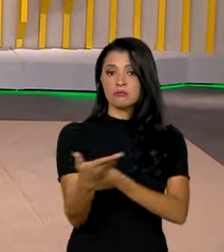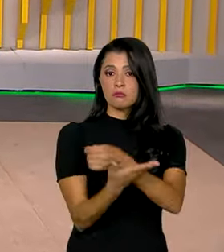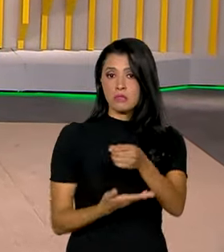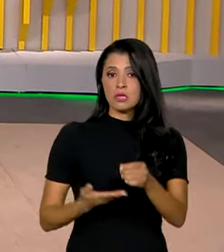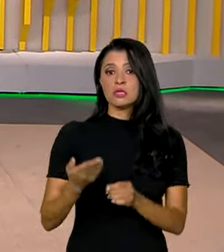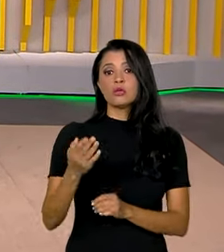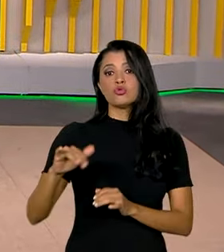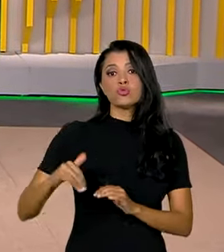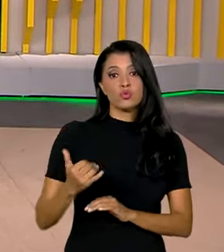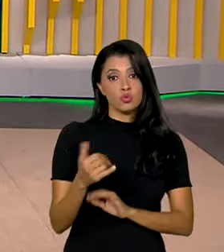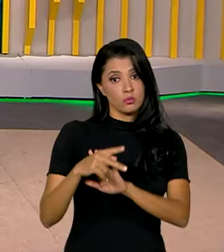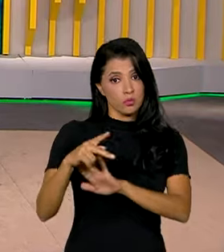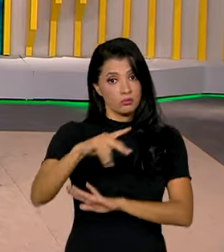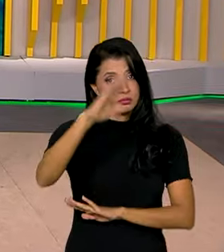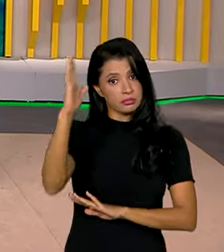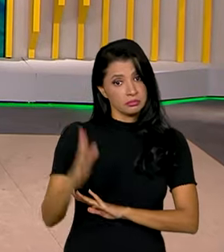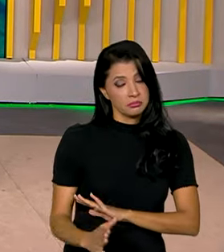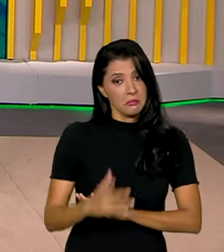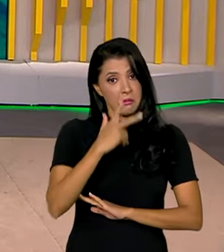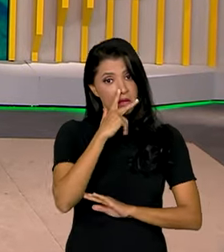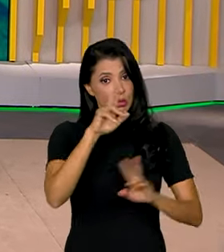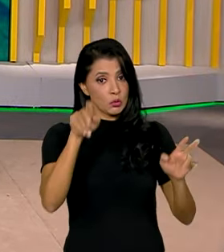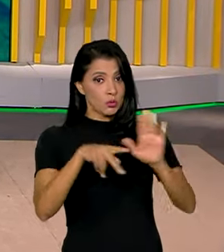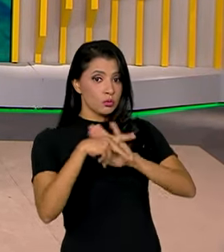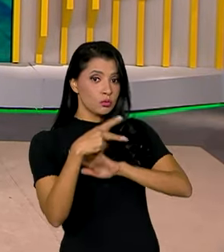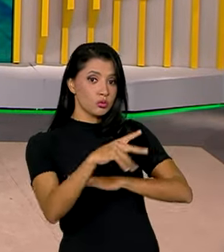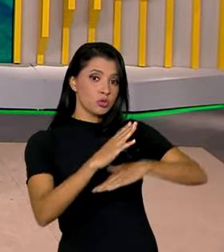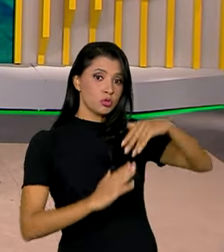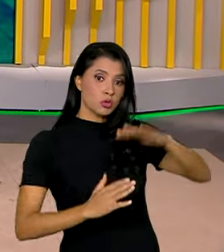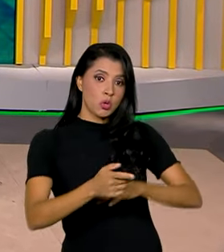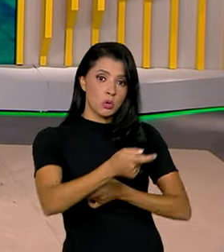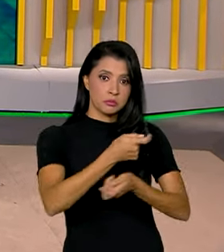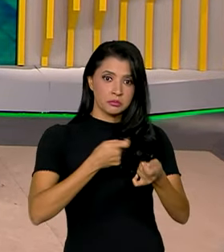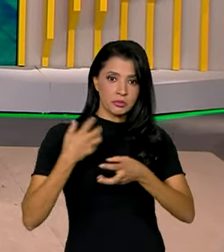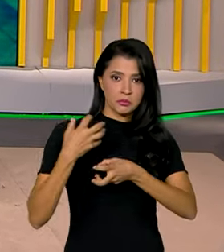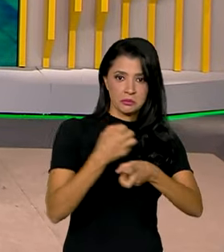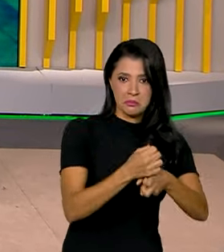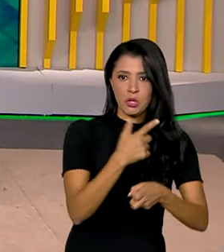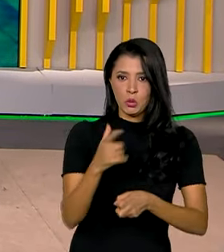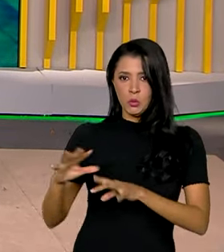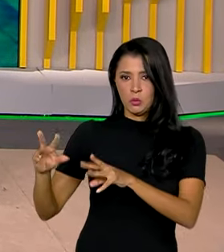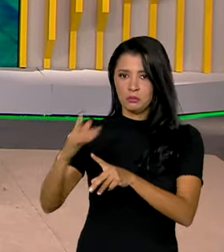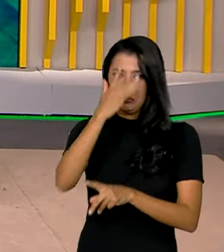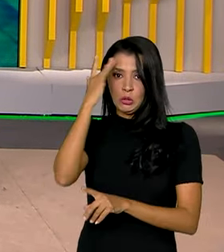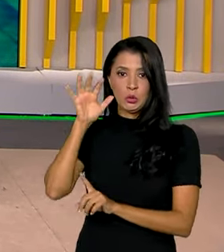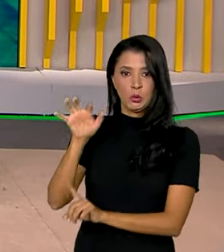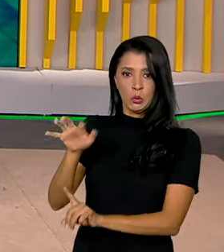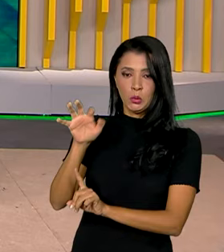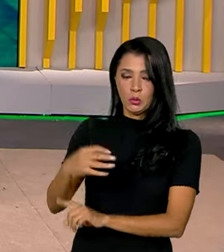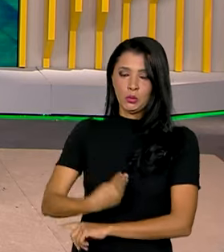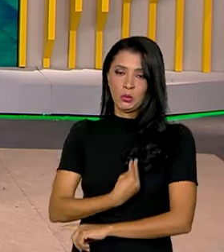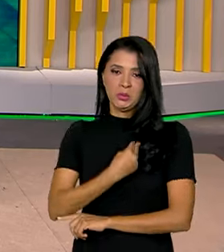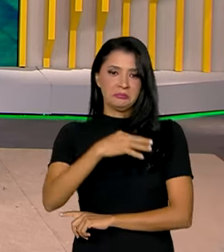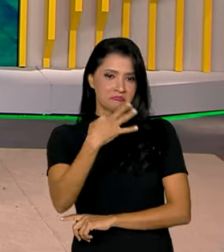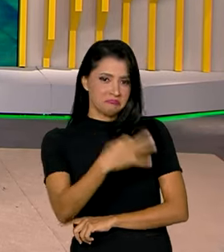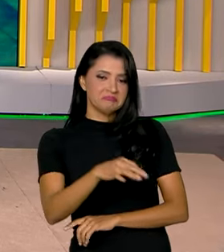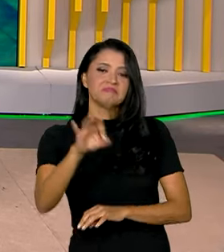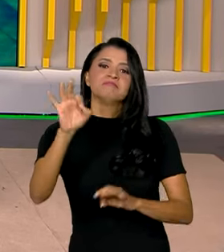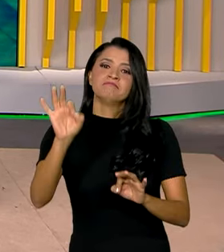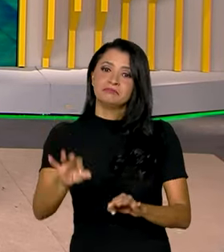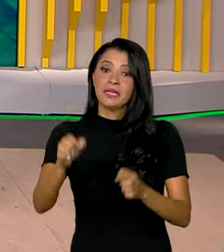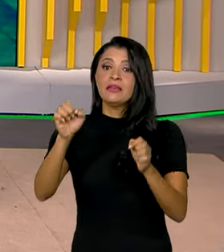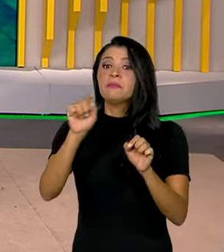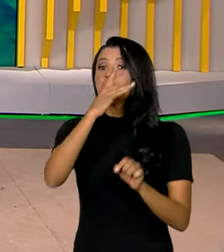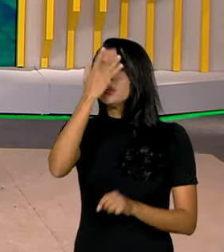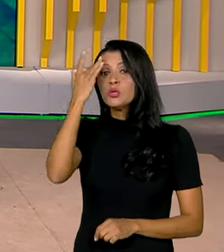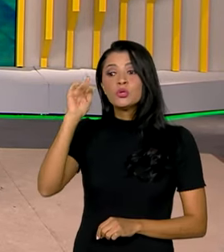país. Parece que é um assunto só de economistas, né Ana? Mas na verdade afeta a vida de todas as pessoas, não é? Com certeza, Roberto. Mas quem vai explicar